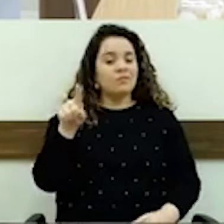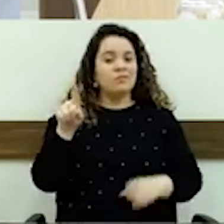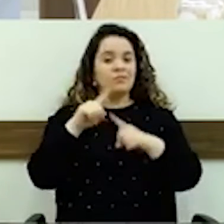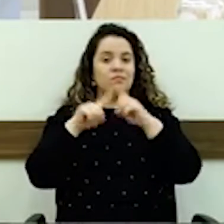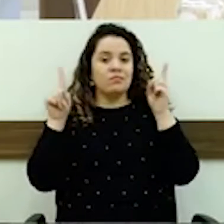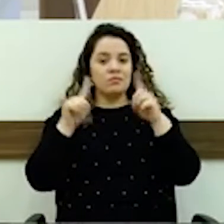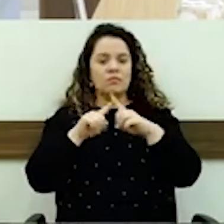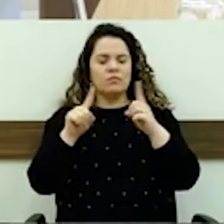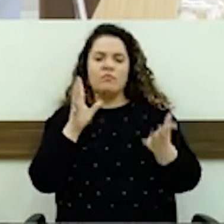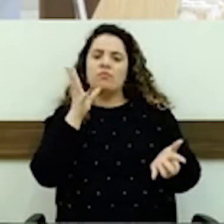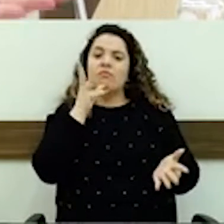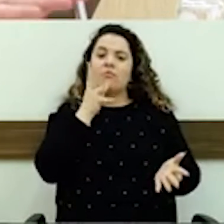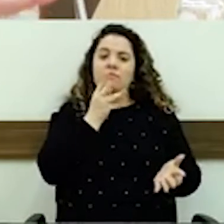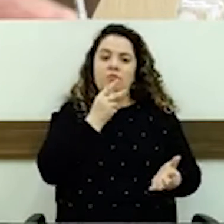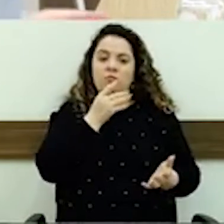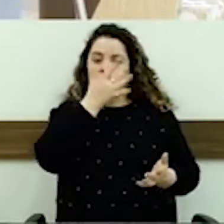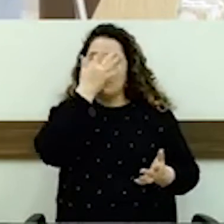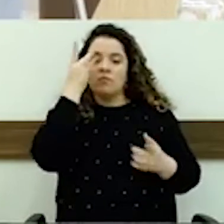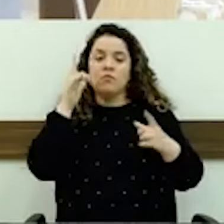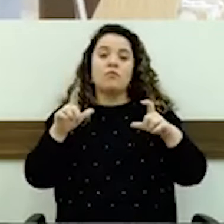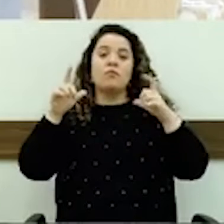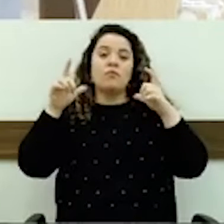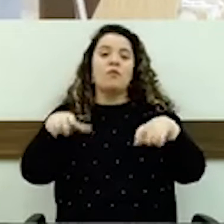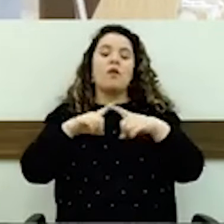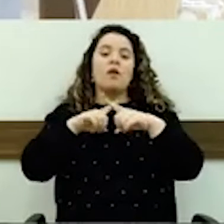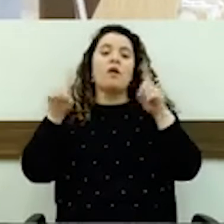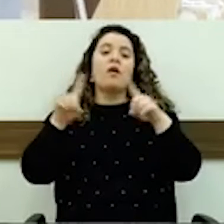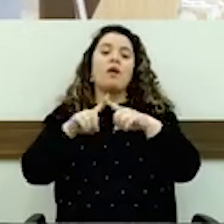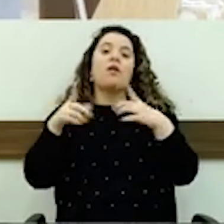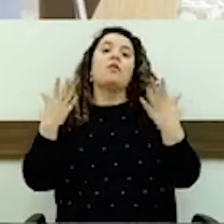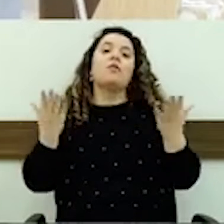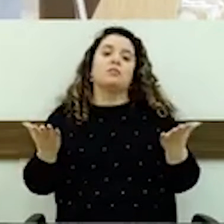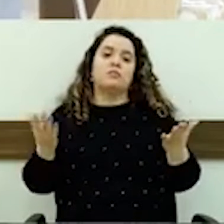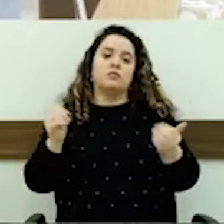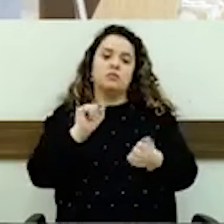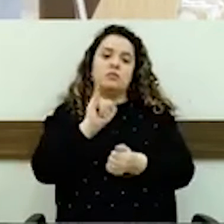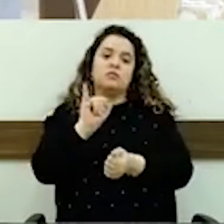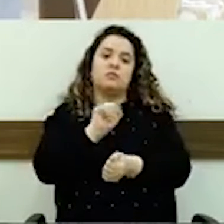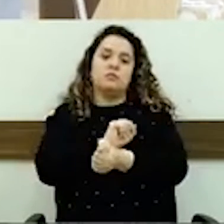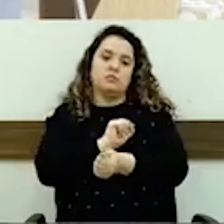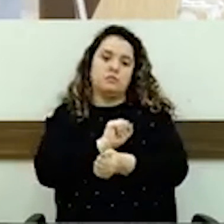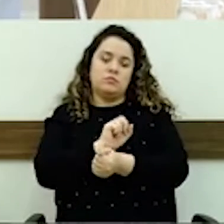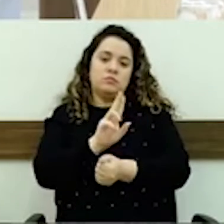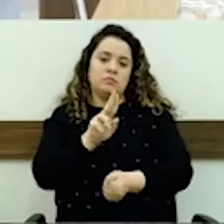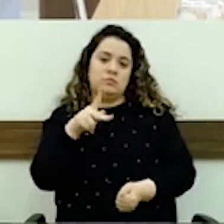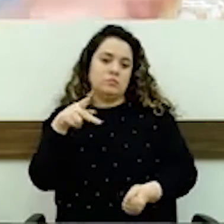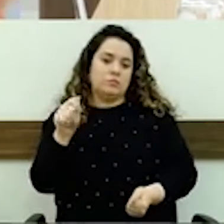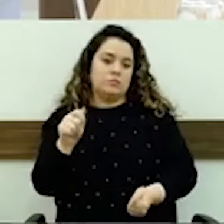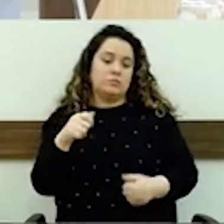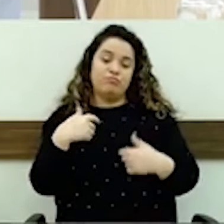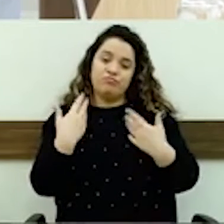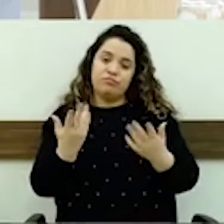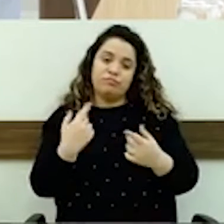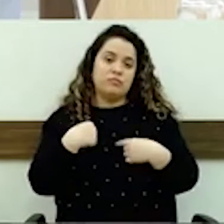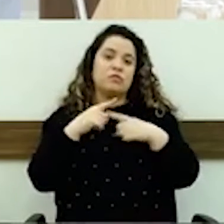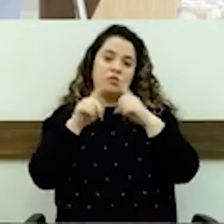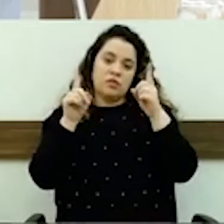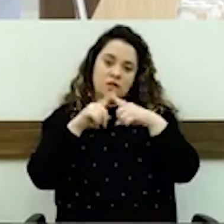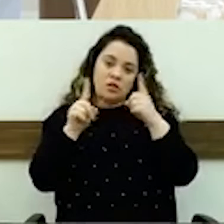onde que a pessoa vai reclamar, se ela está esperando na recepção da UPA? Não tem como, ela vai reclamar na recepção mesmo.